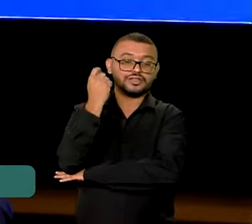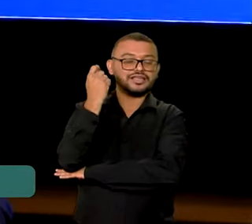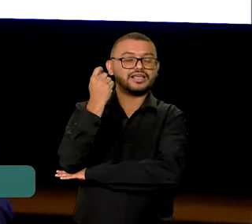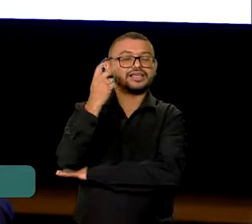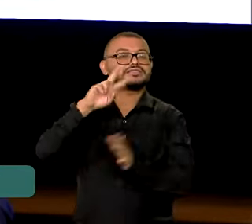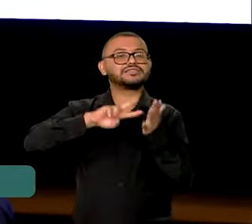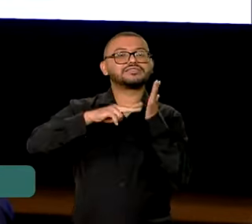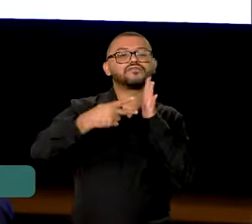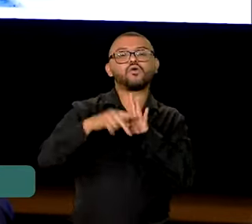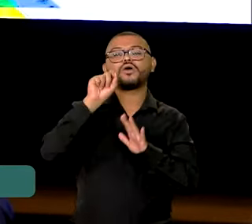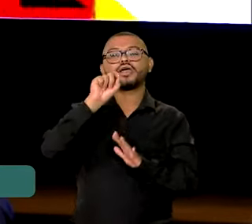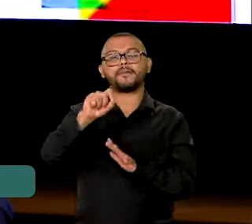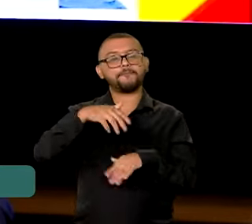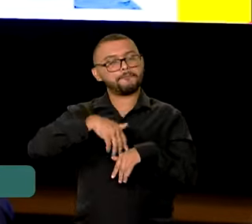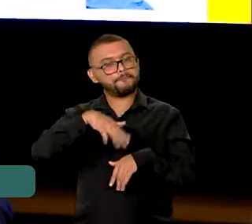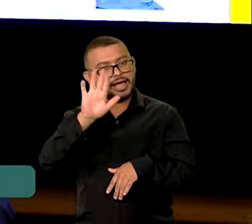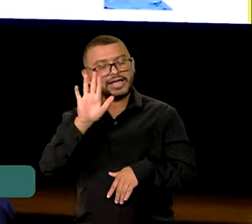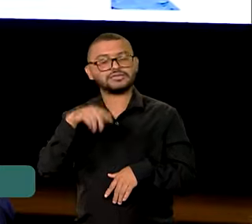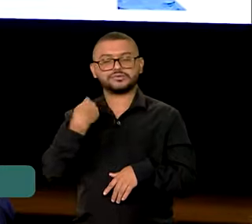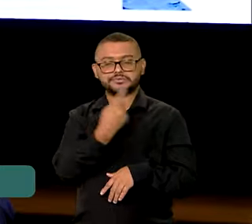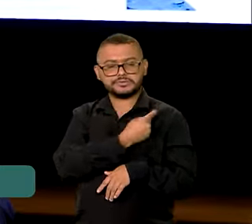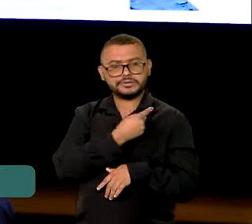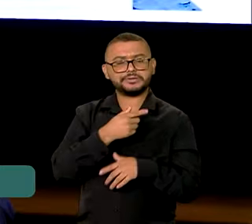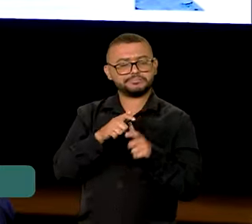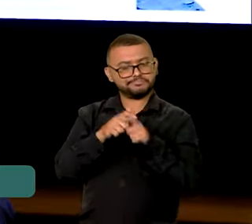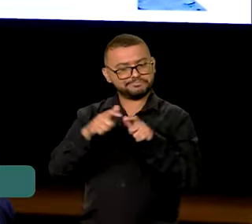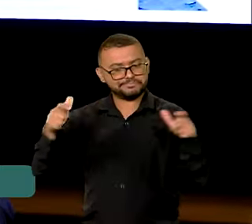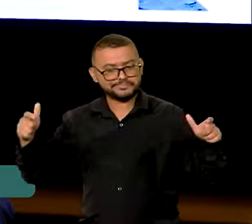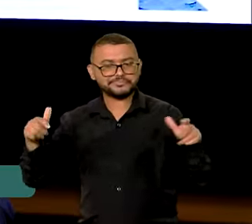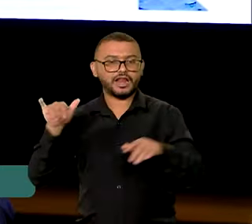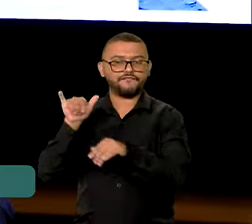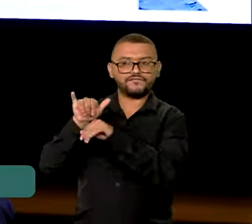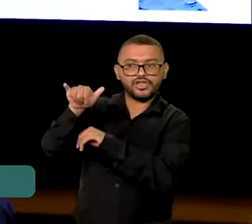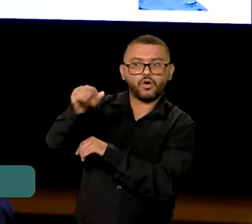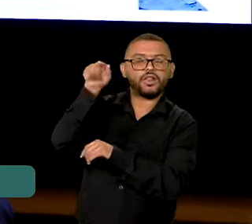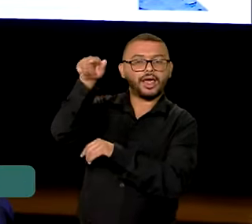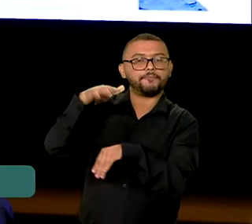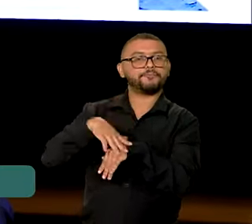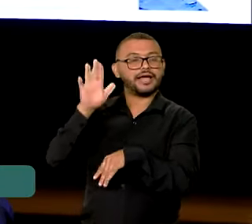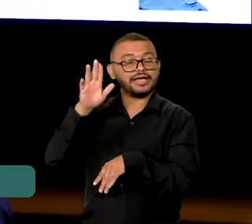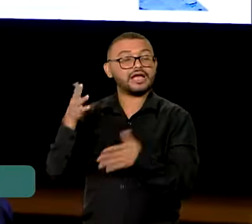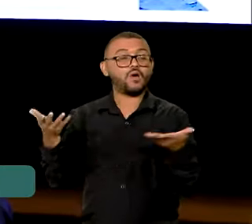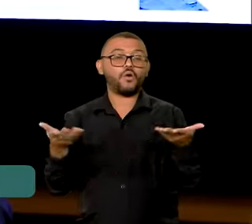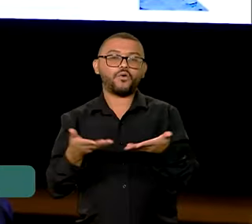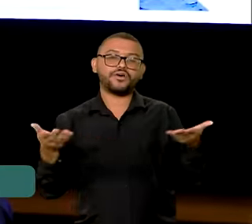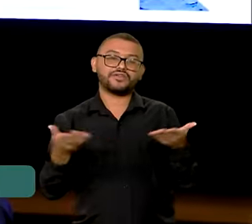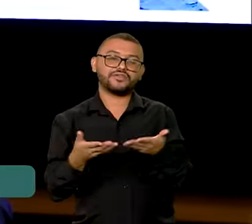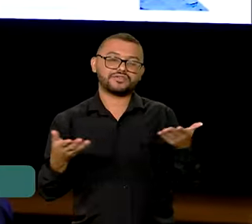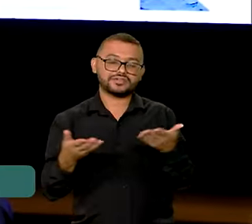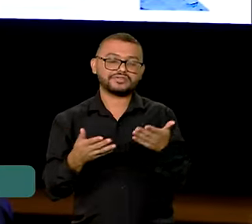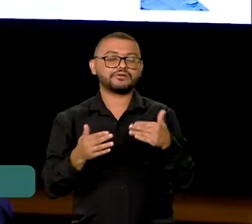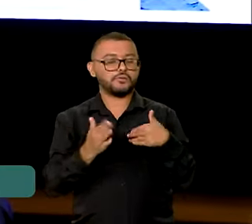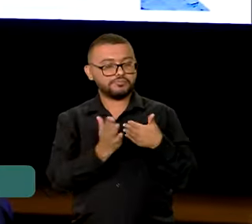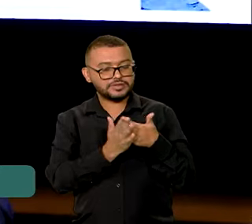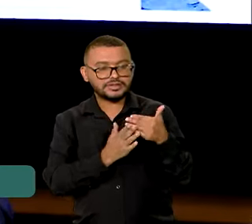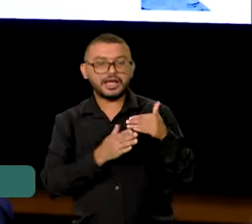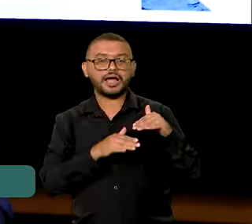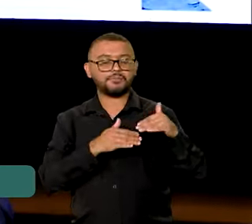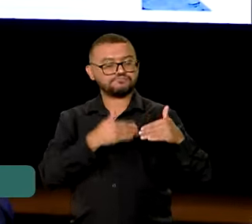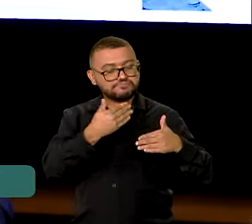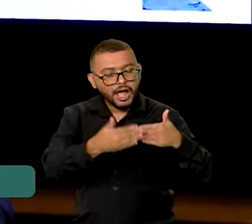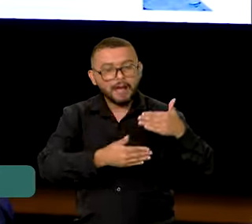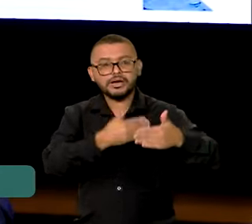significa dizer a gente ampliar a malha aérea do Estado e, agora, é a gente poder, cada vez mais, ir